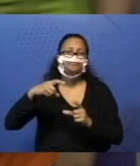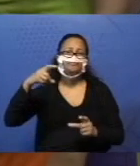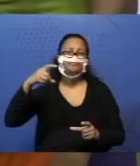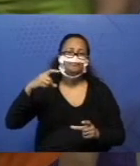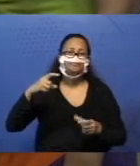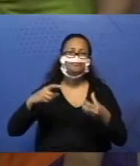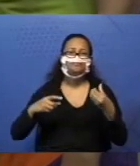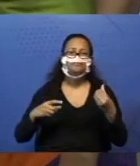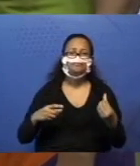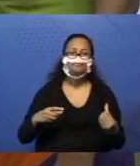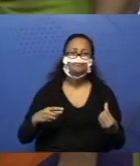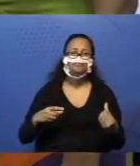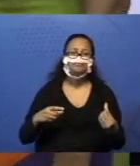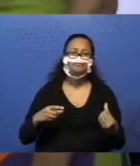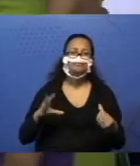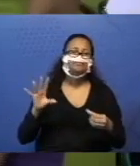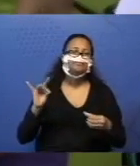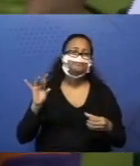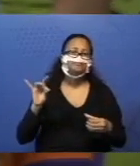em cima. Certo?